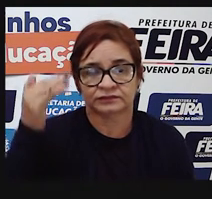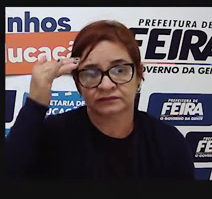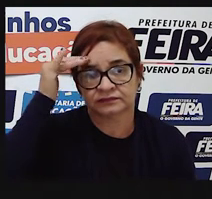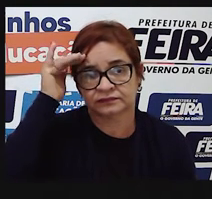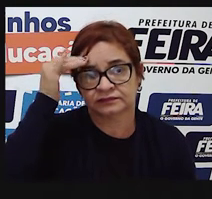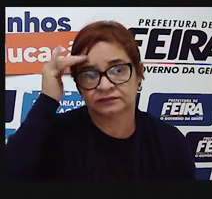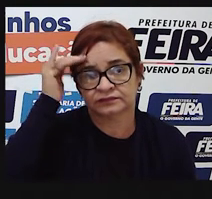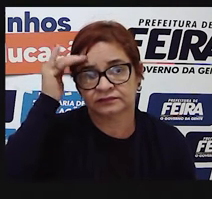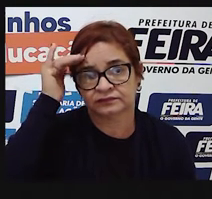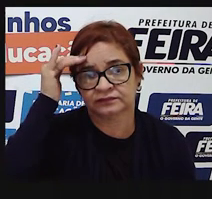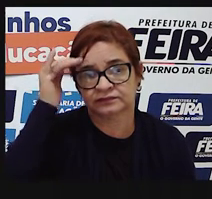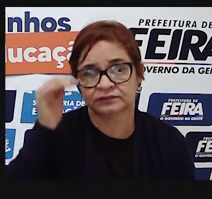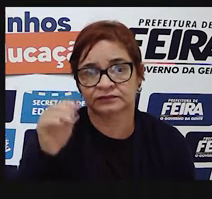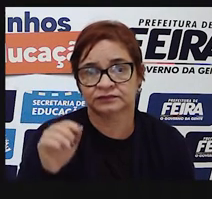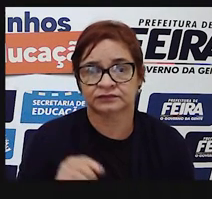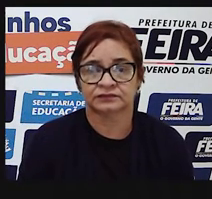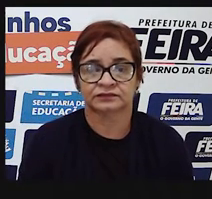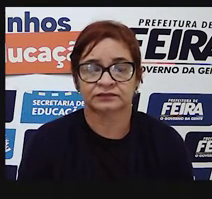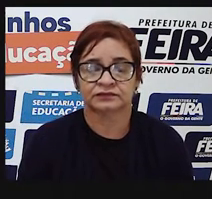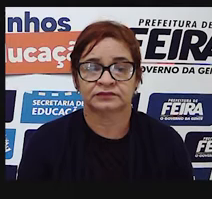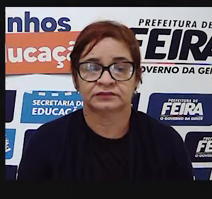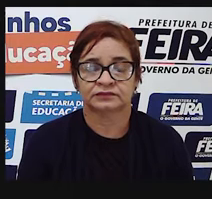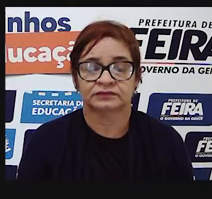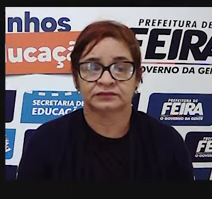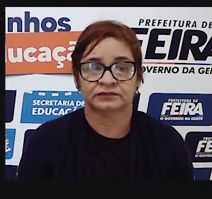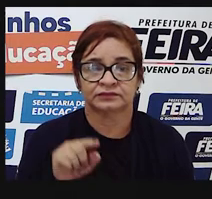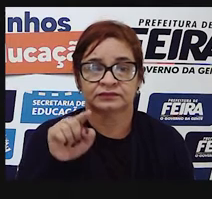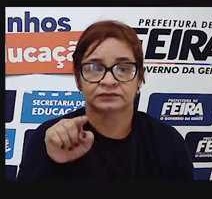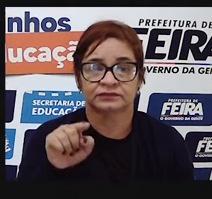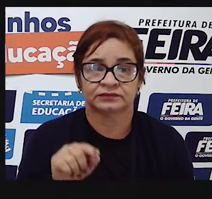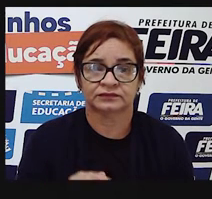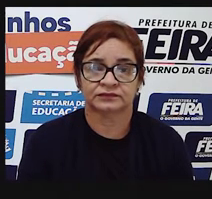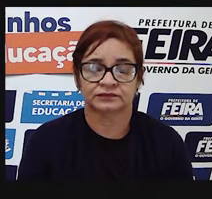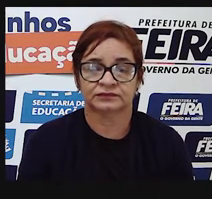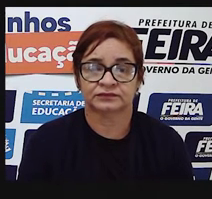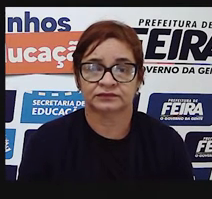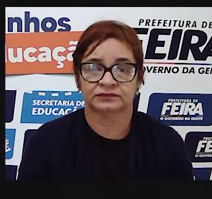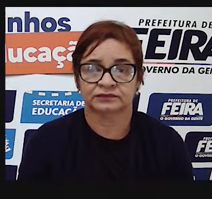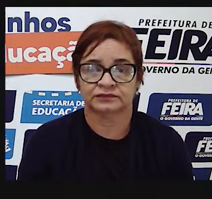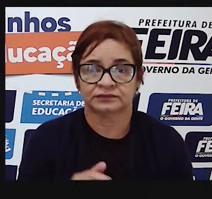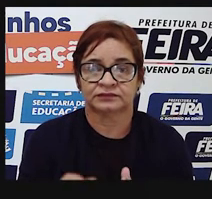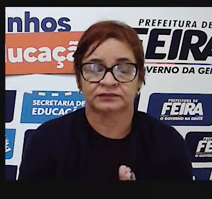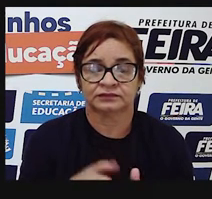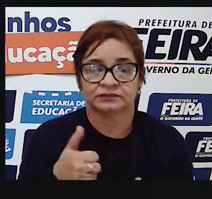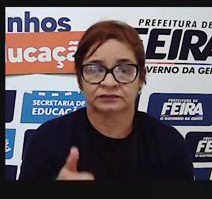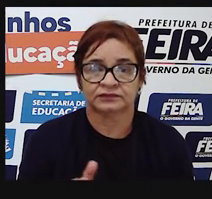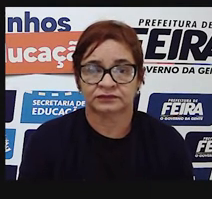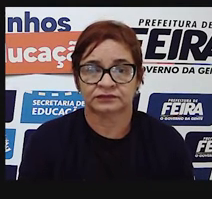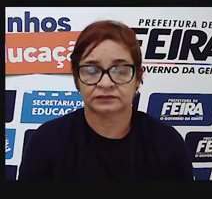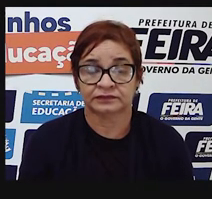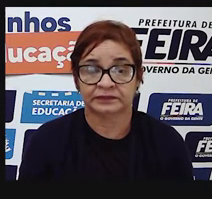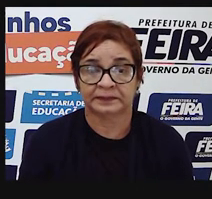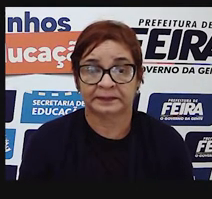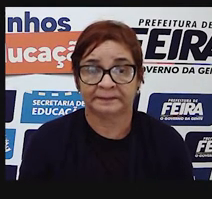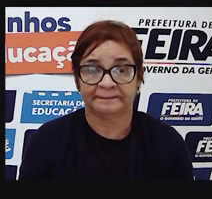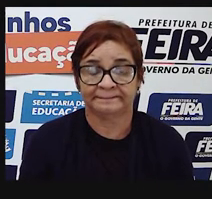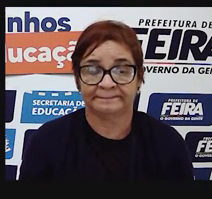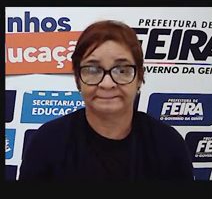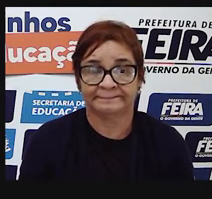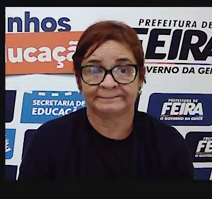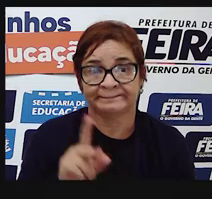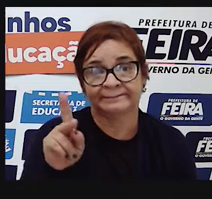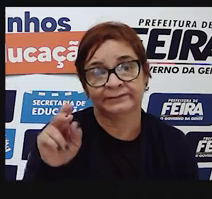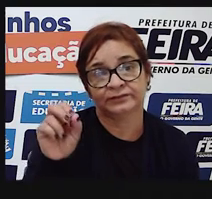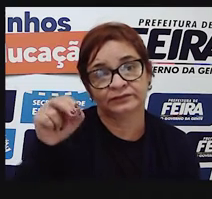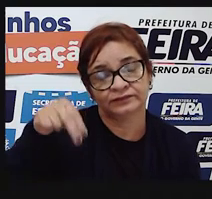a função da pontuação. Primeiro, a pontuação, primeiro, quer dizer,